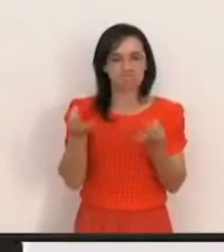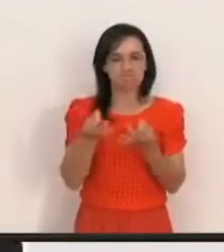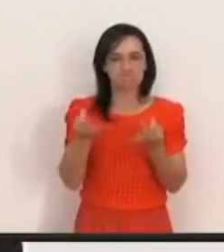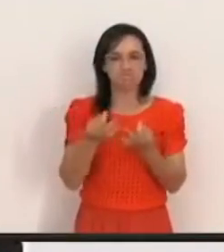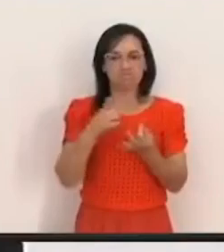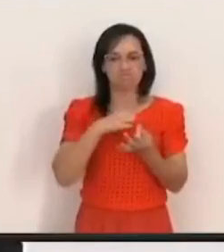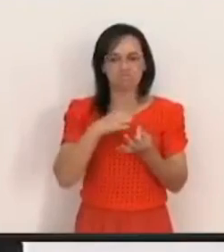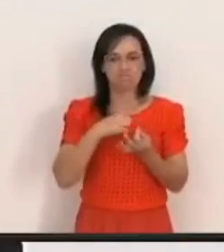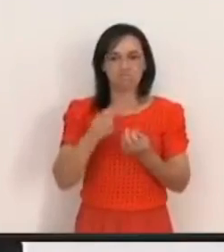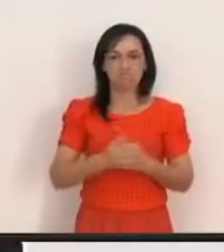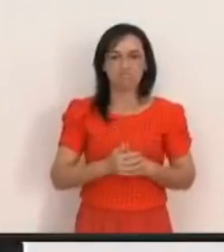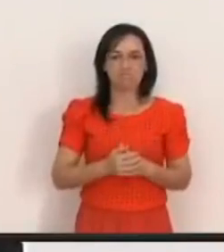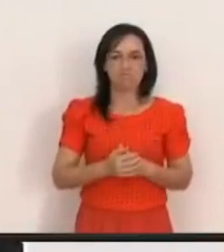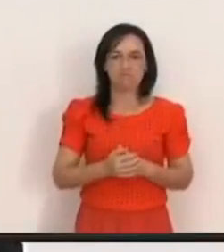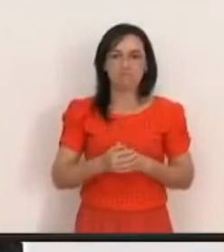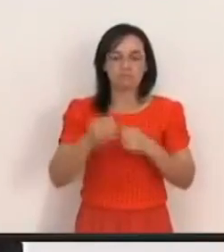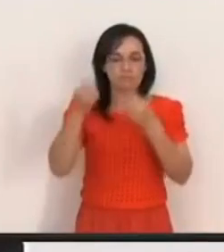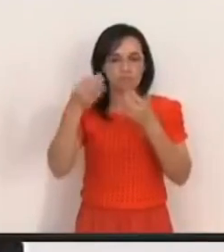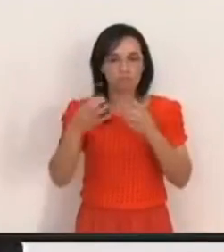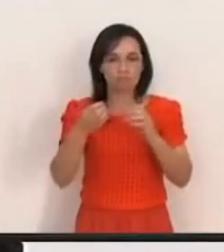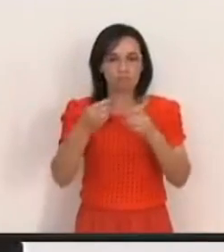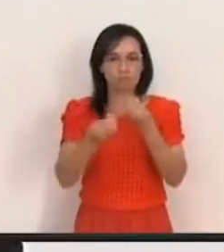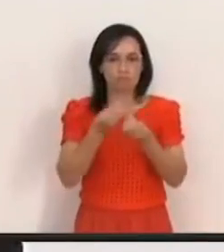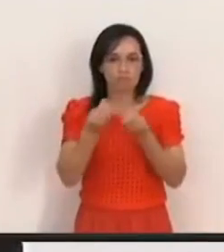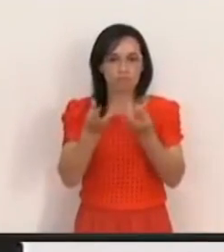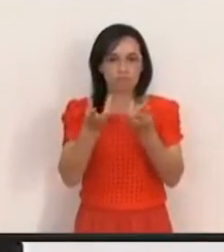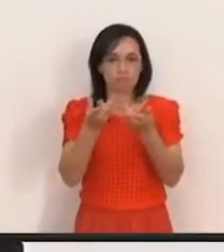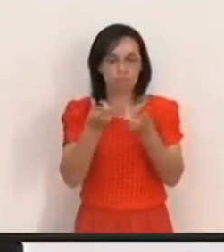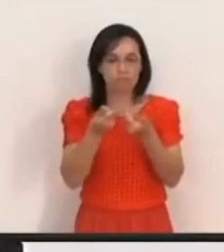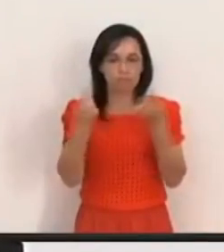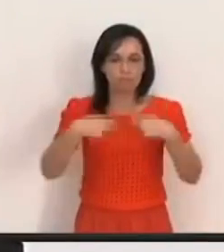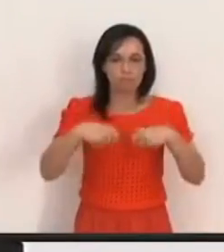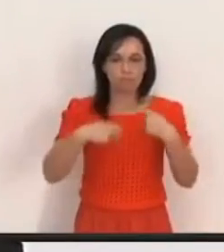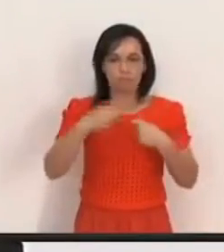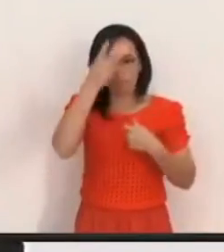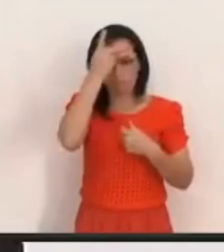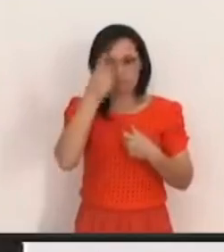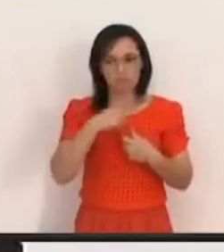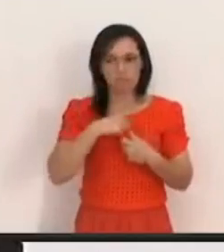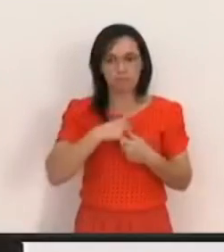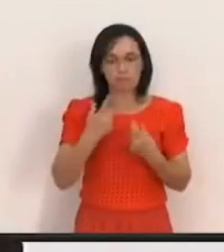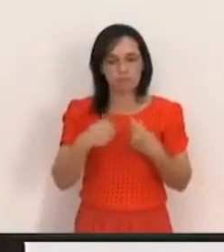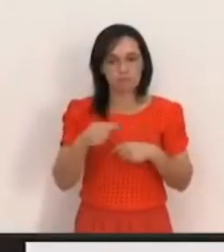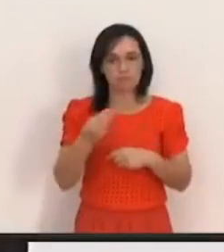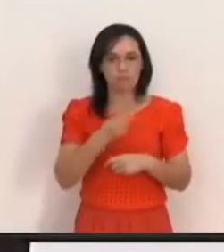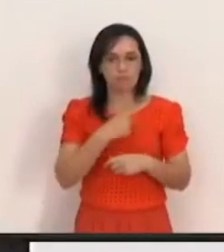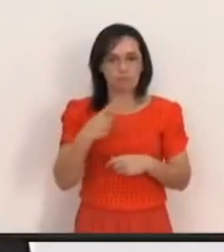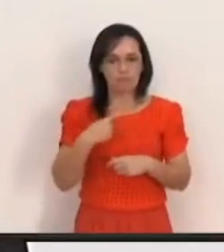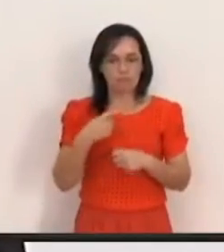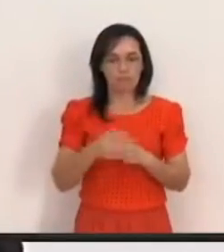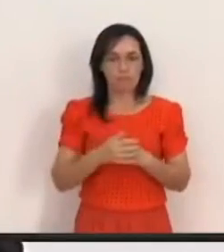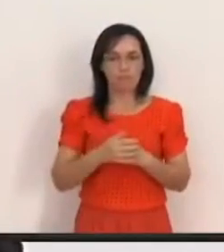Aí vai falar sobre as qualificações O que é necessário para alguém ser um pastor Então aí vai mostrar